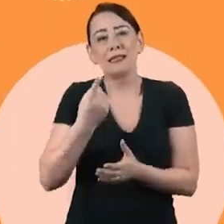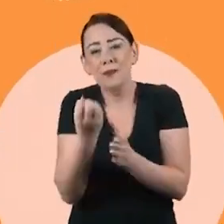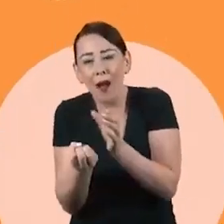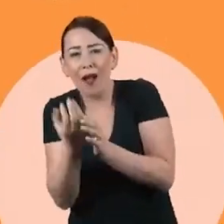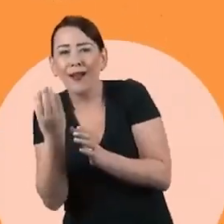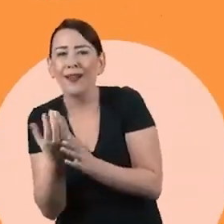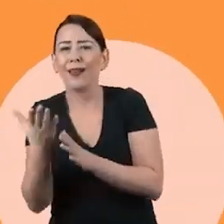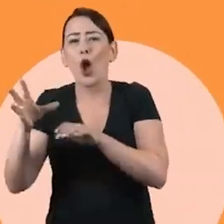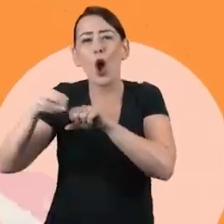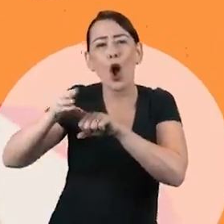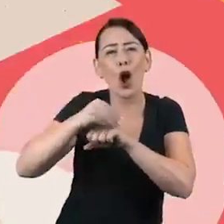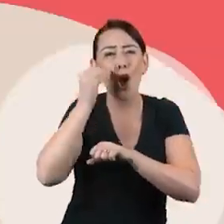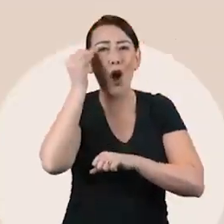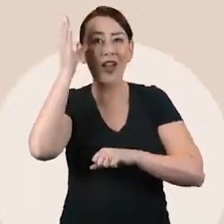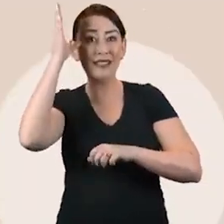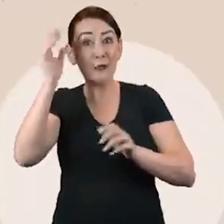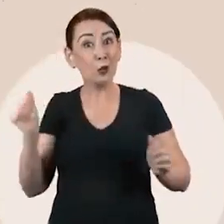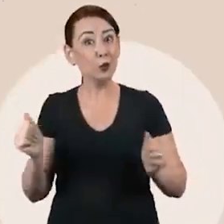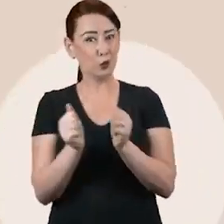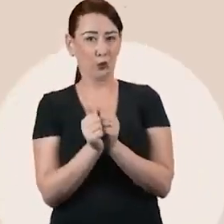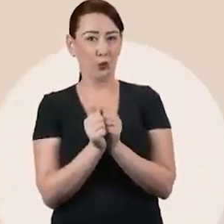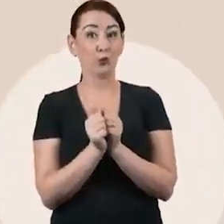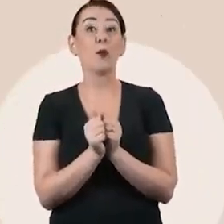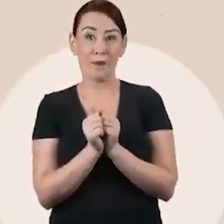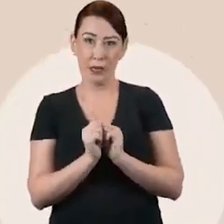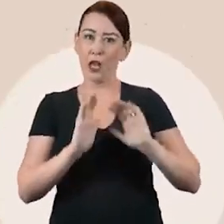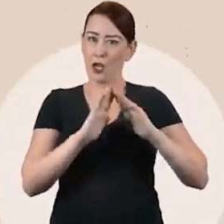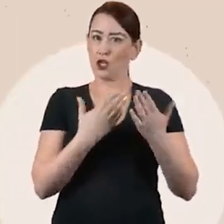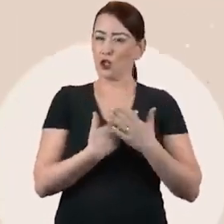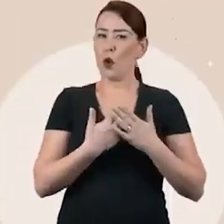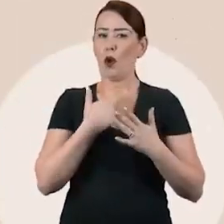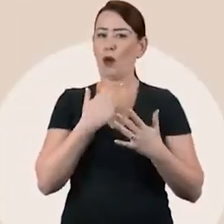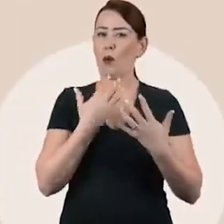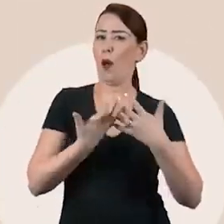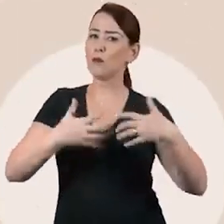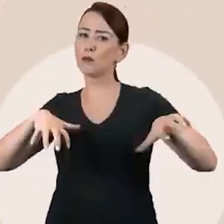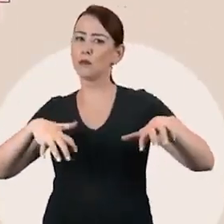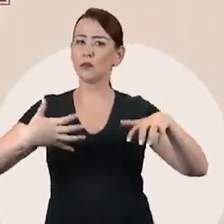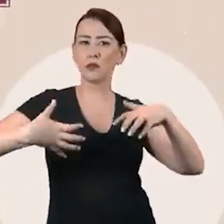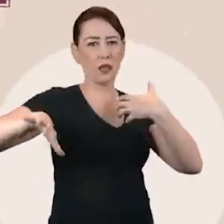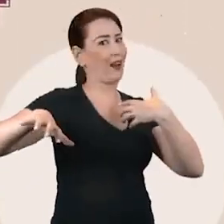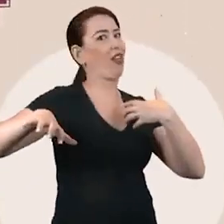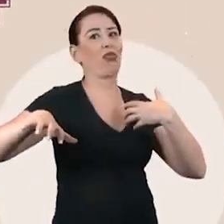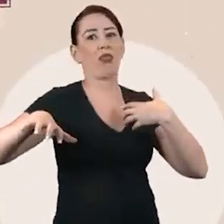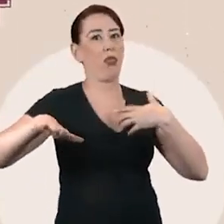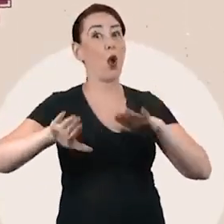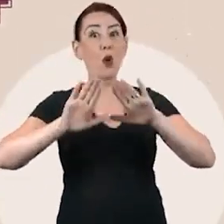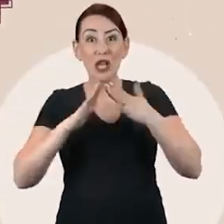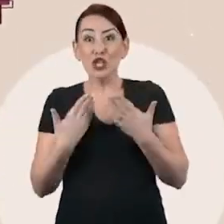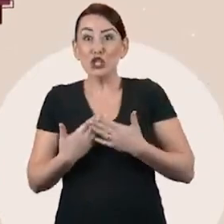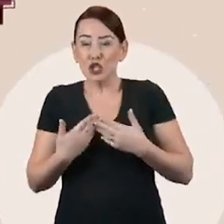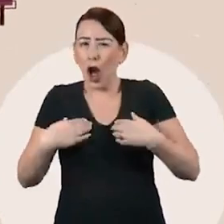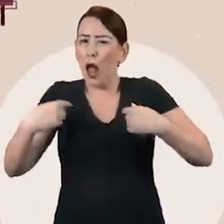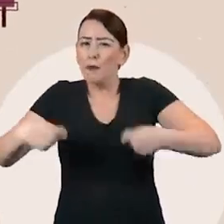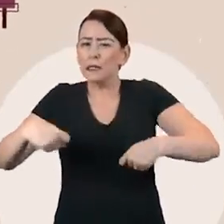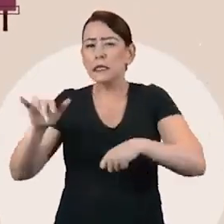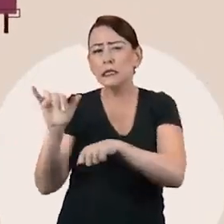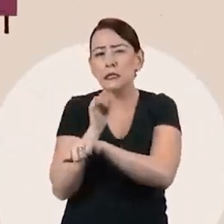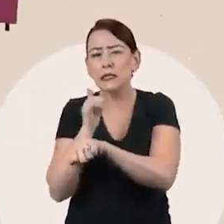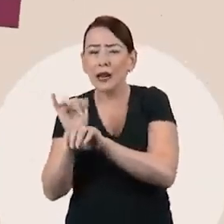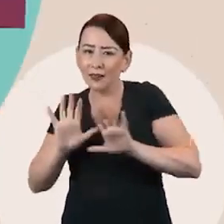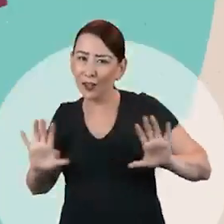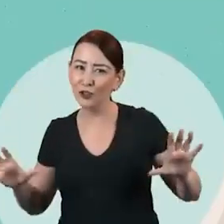construção dos conhecimentos. A escola não pode segregar grupos de estudantes. Ao contrário, deve ofertar